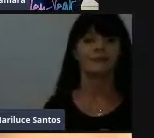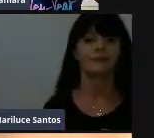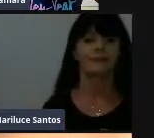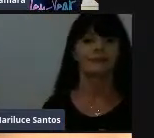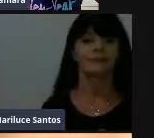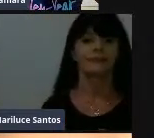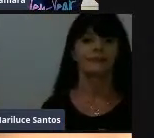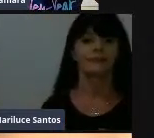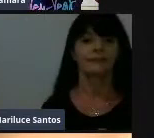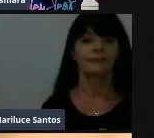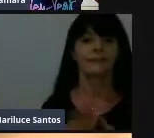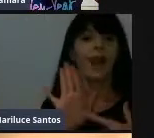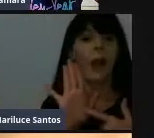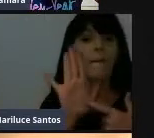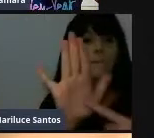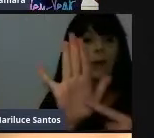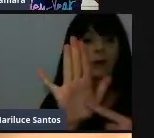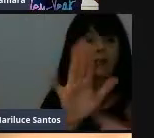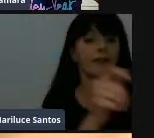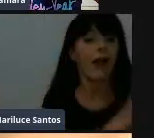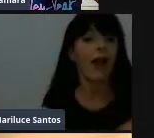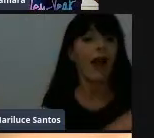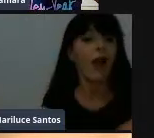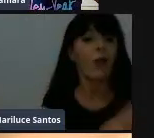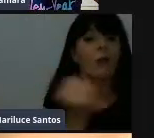Destacamos os alunos.